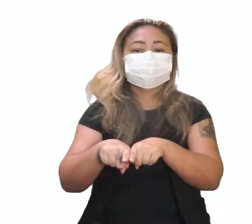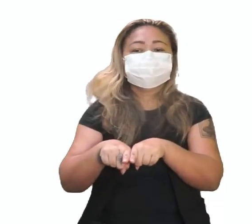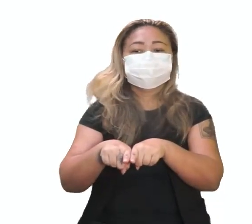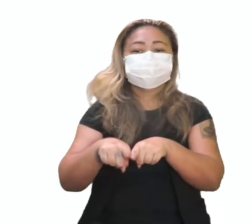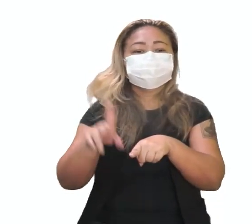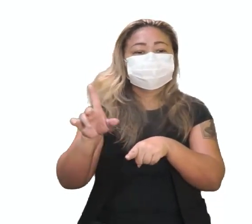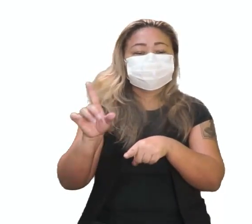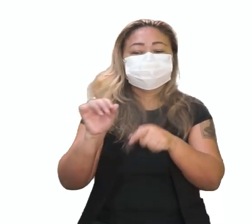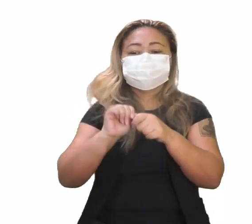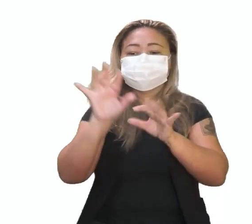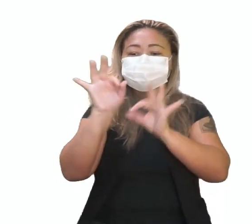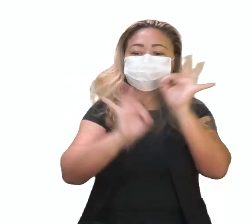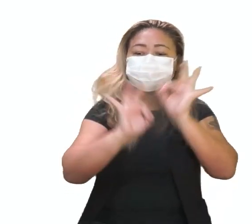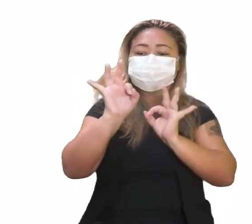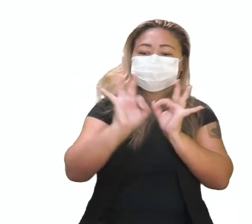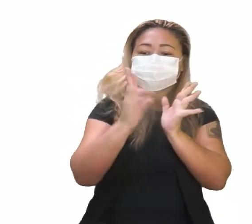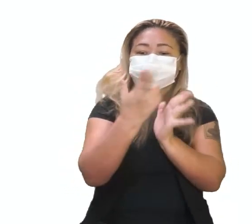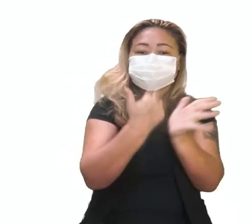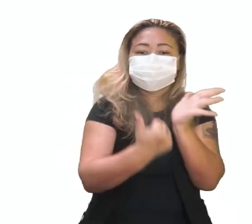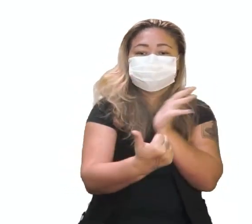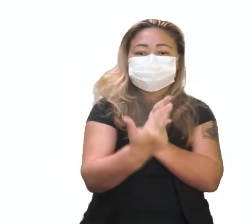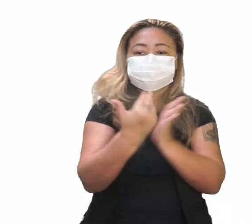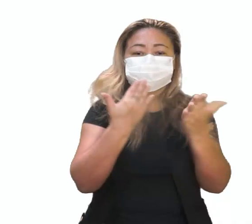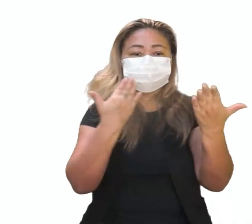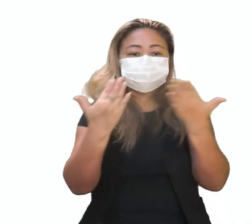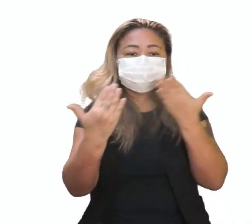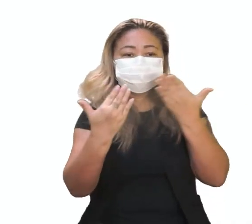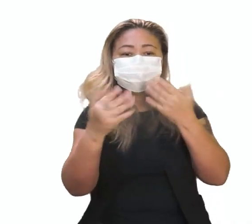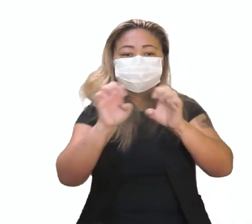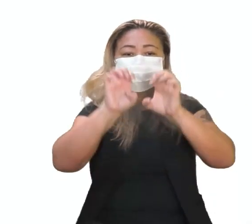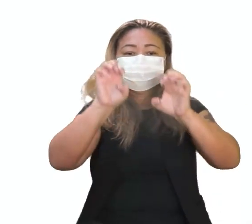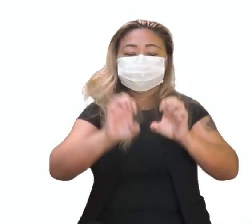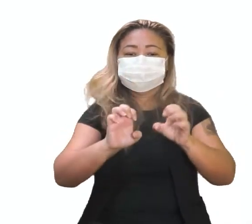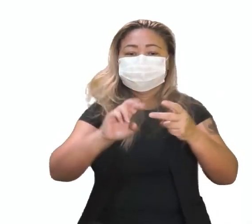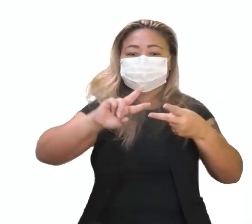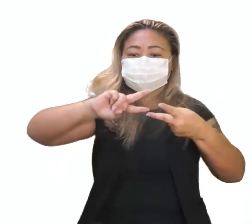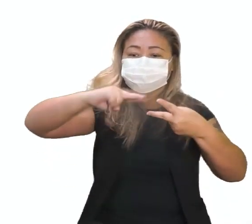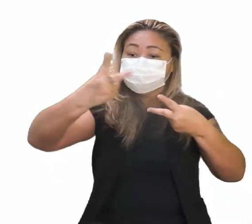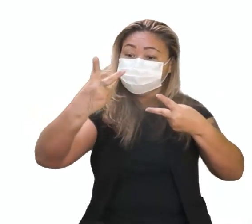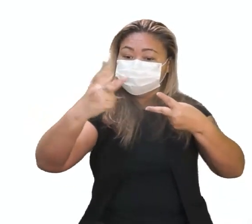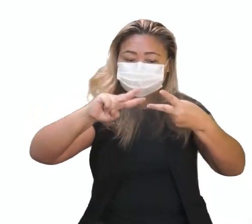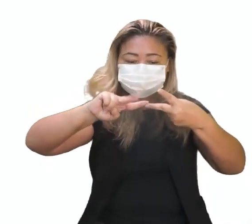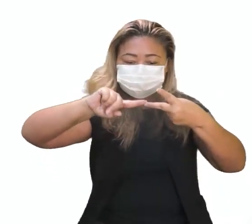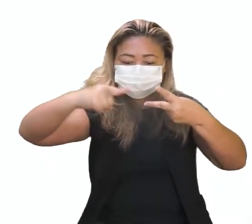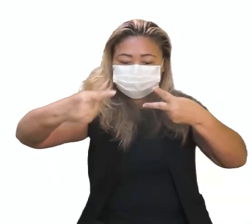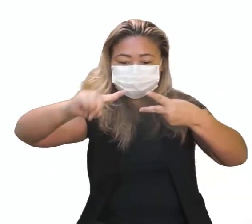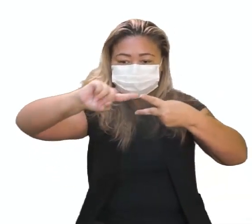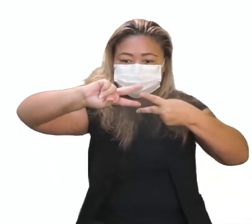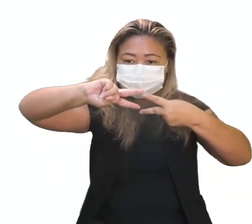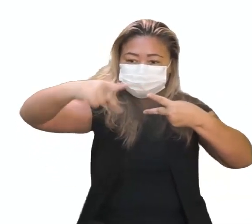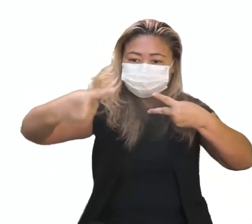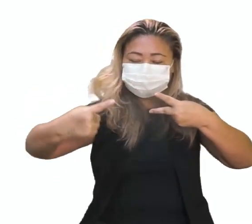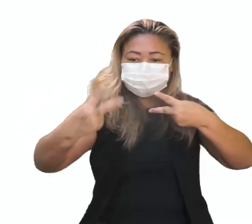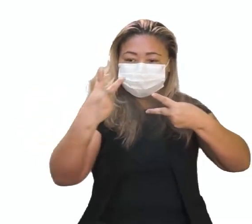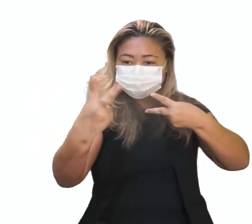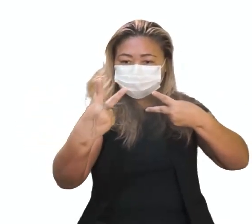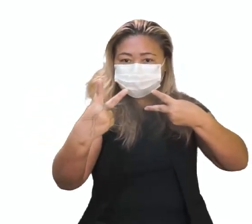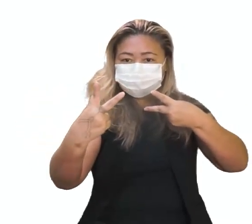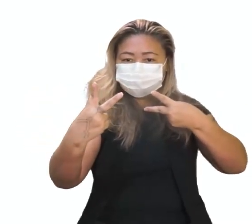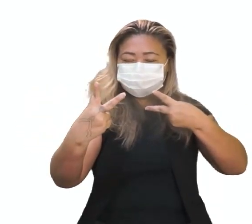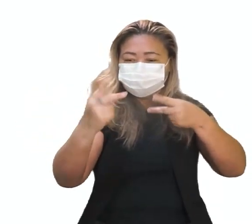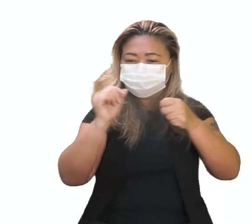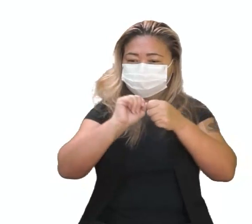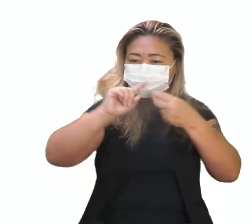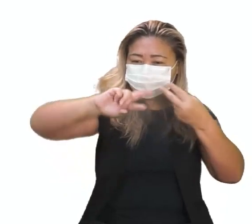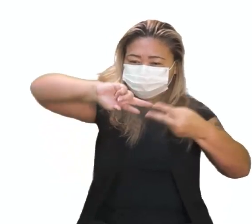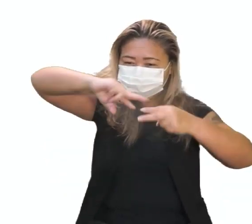Então, você vai esquematizar essa micrografia comparando a mesma com a estrutura de dupla hélice. Professora, eu posso fazer só aqueles, parece